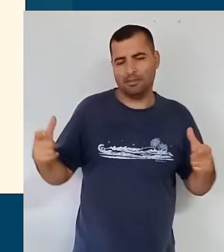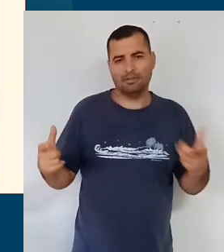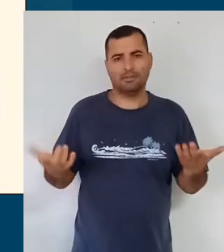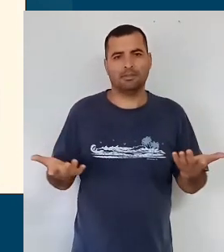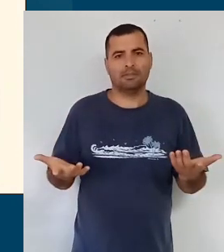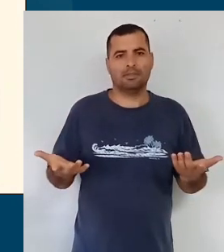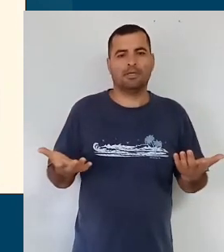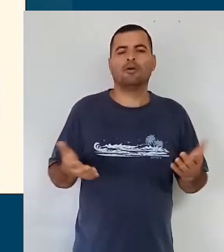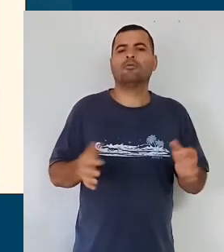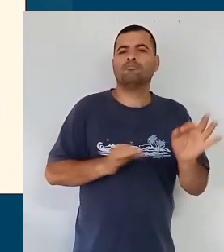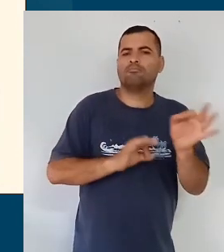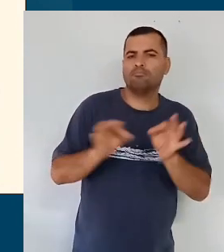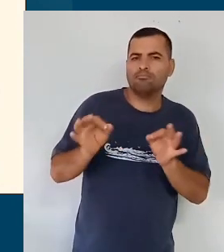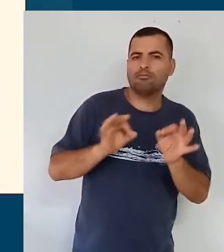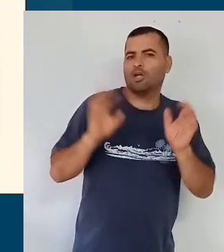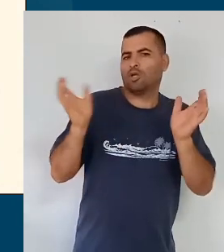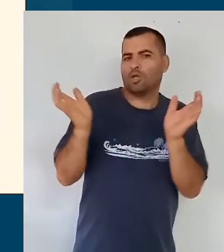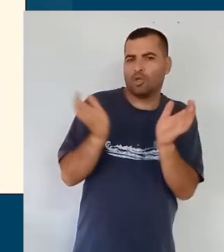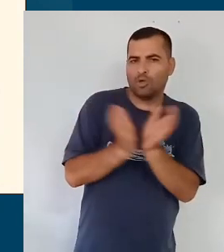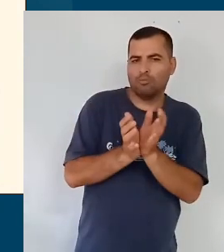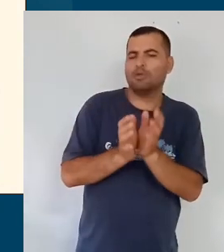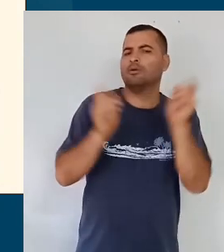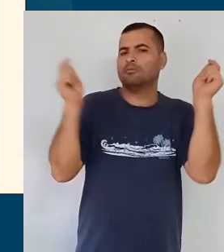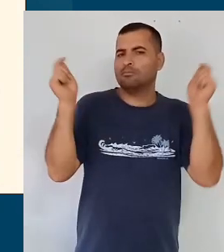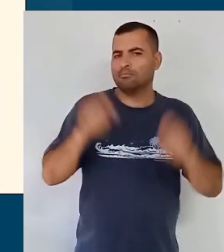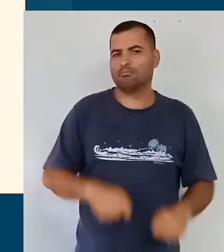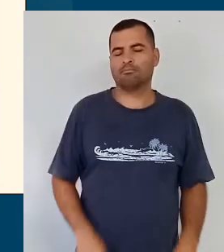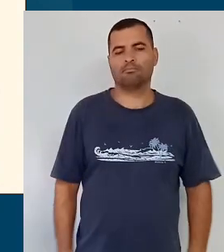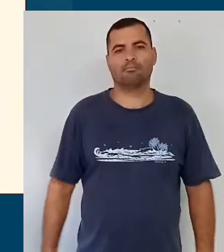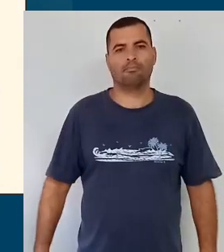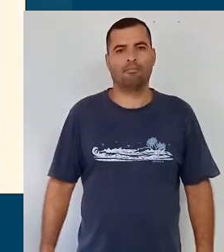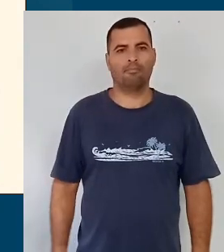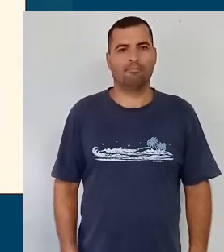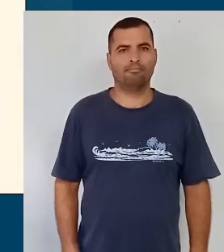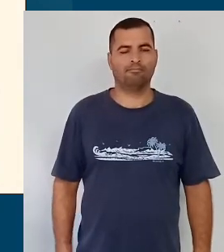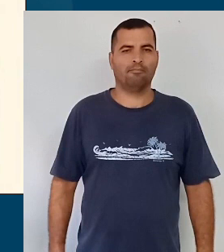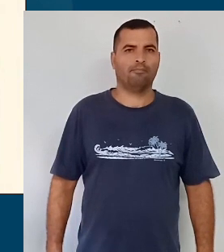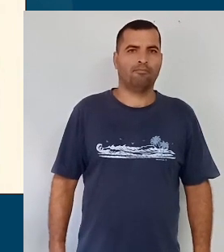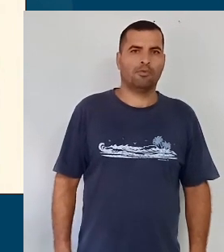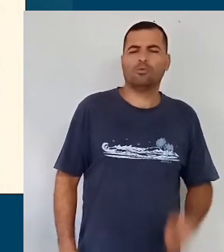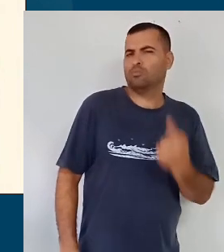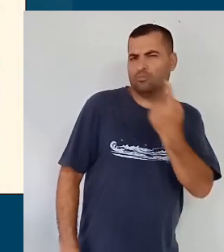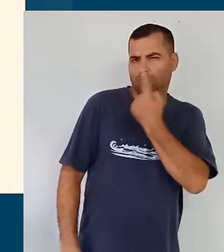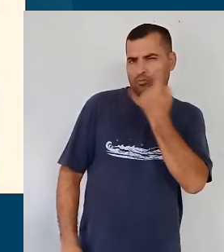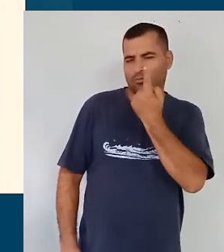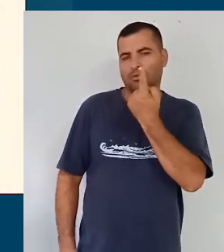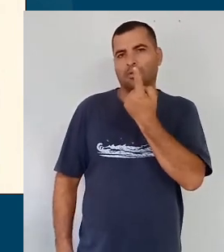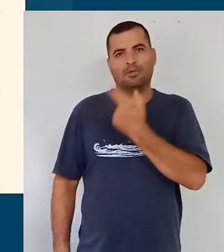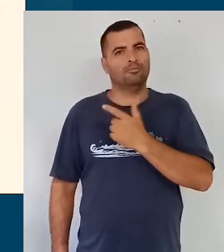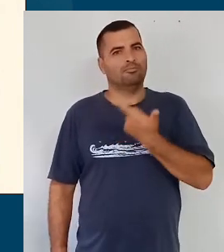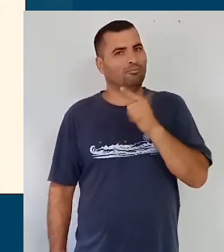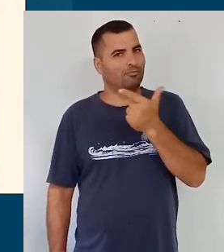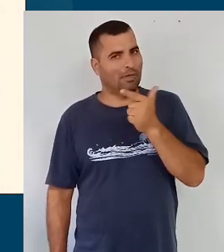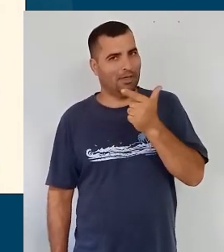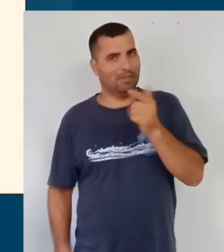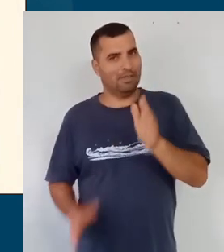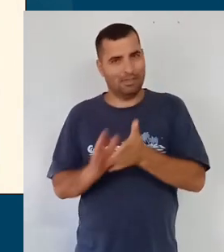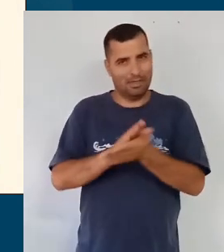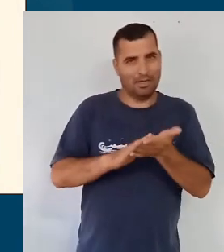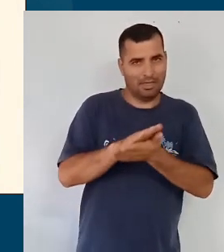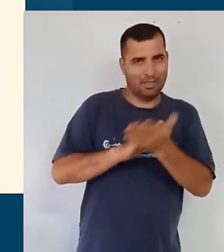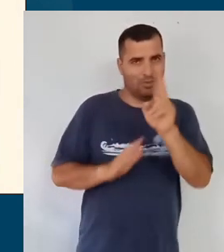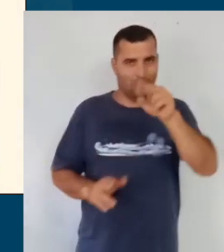vão organizar grupos de habilidades, a única área, a única componente que não tem unidade